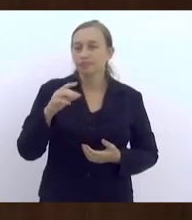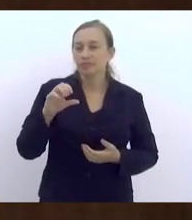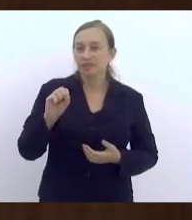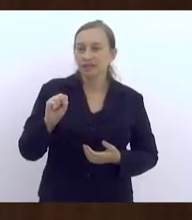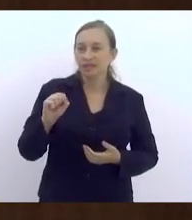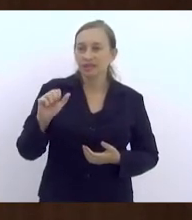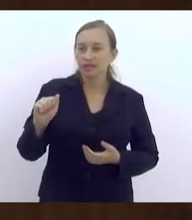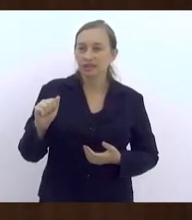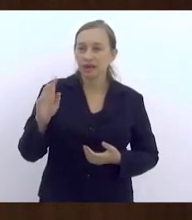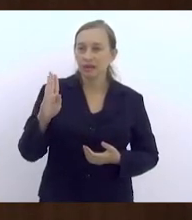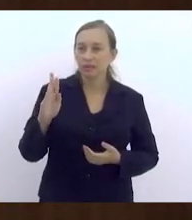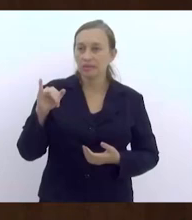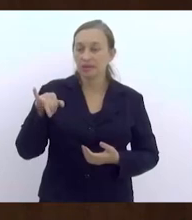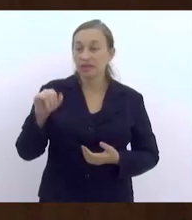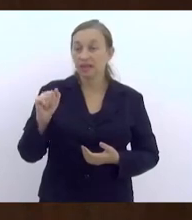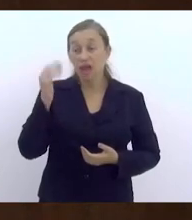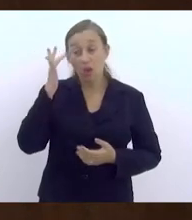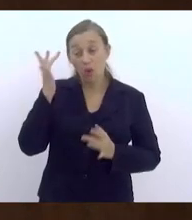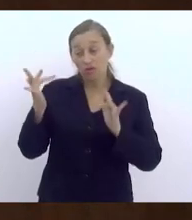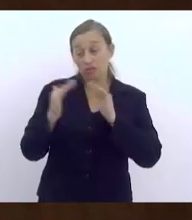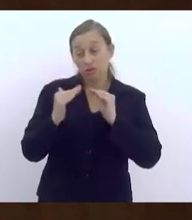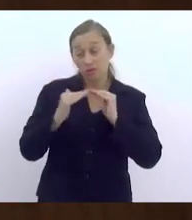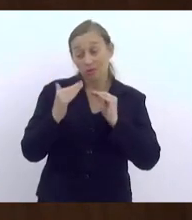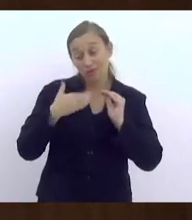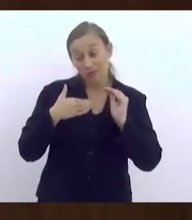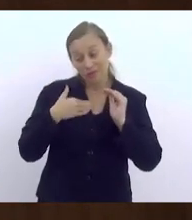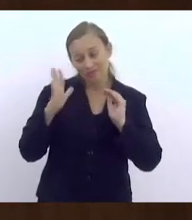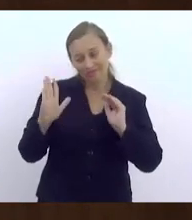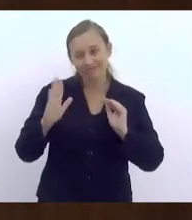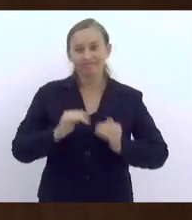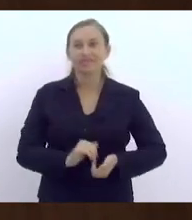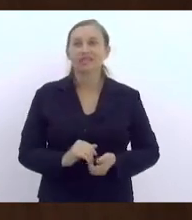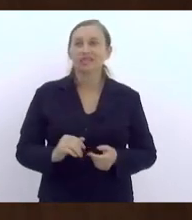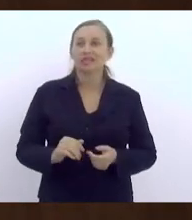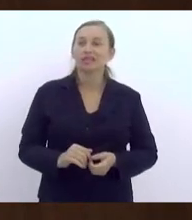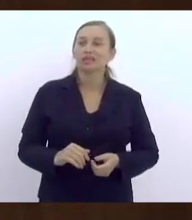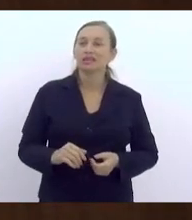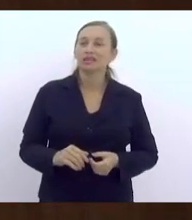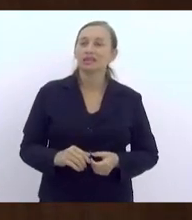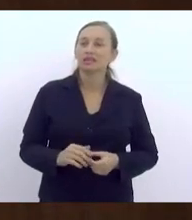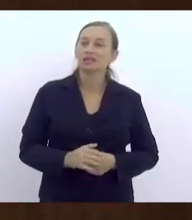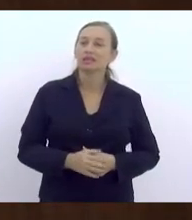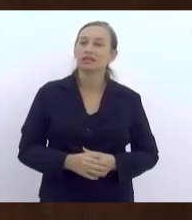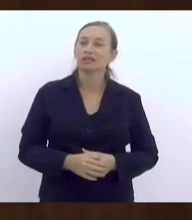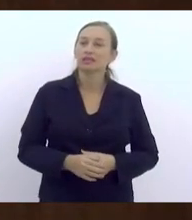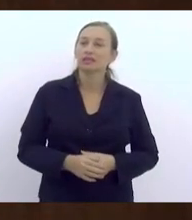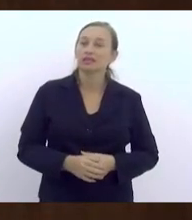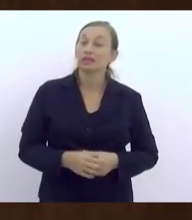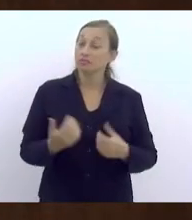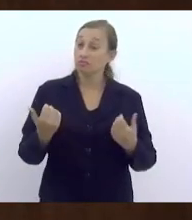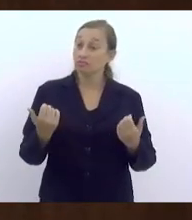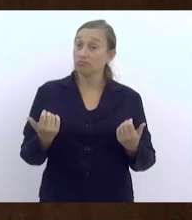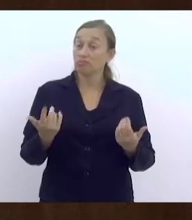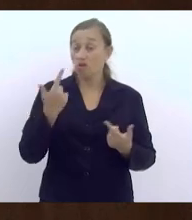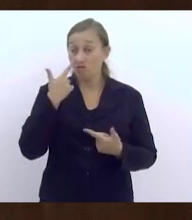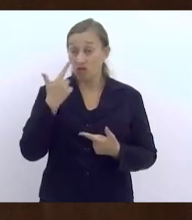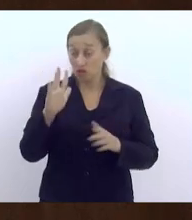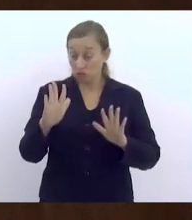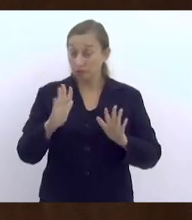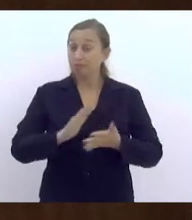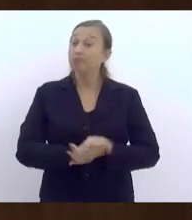acho que você concordaria comigo, que é essa questão da demanda. Veja,